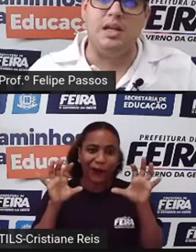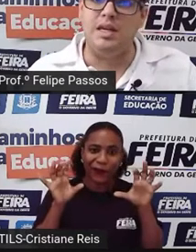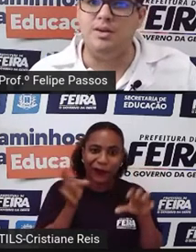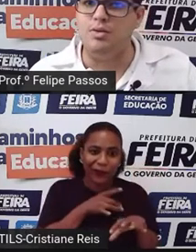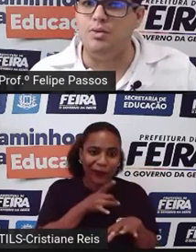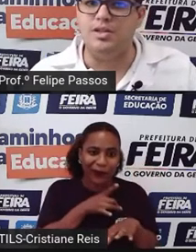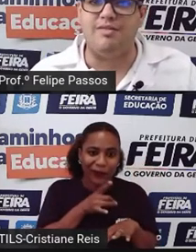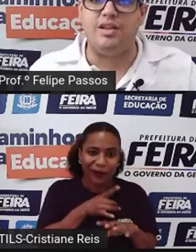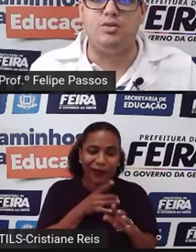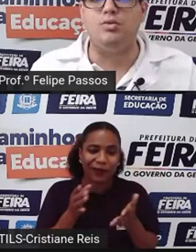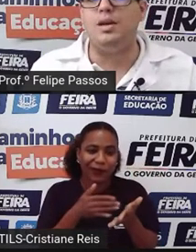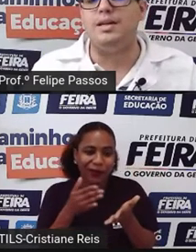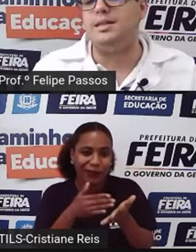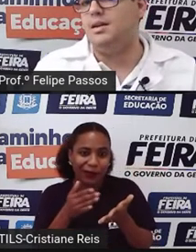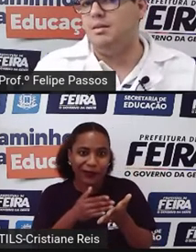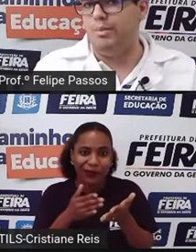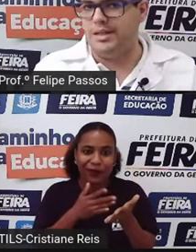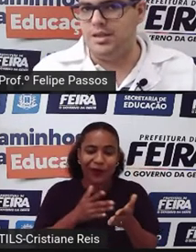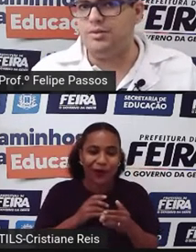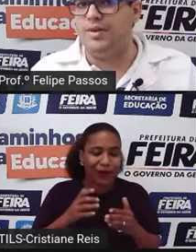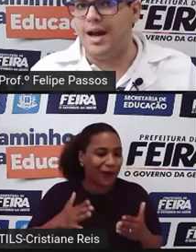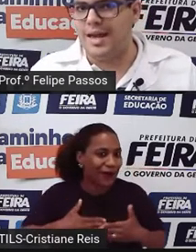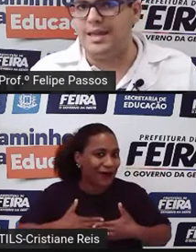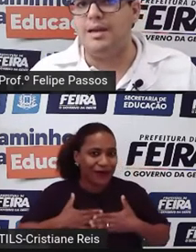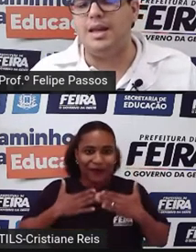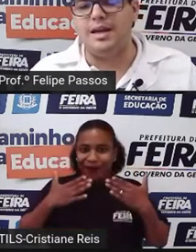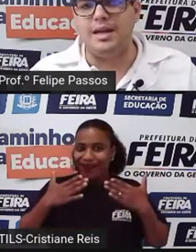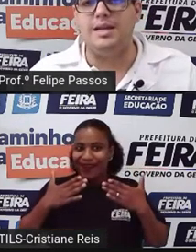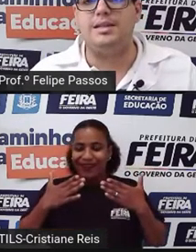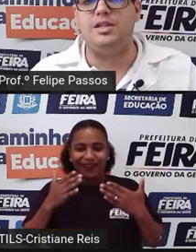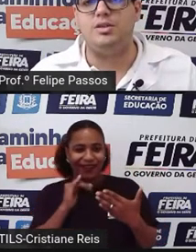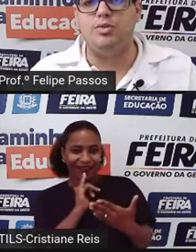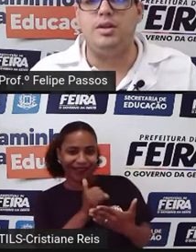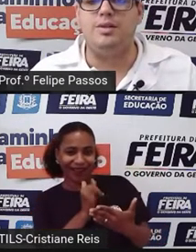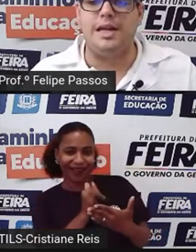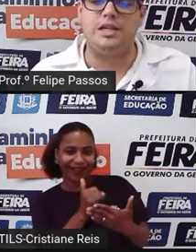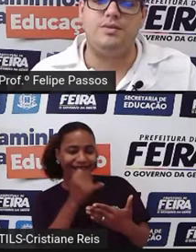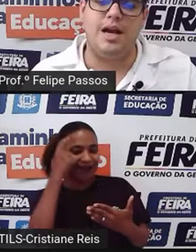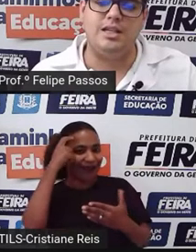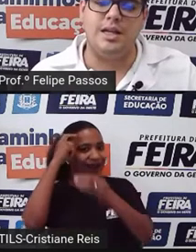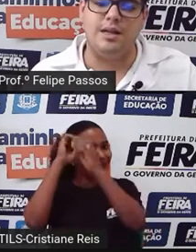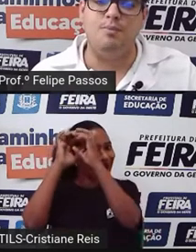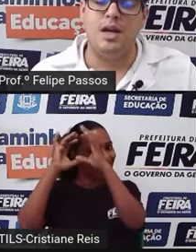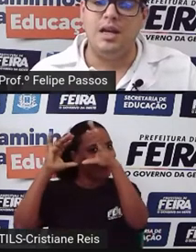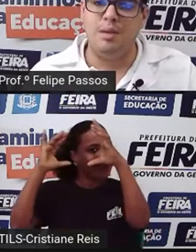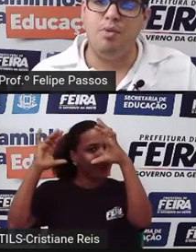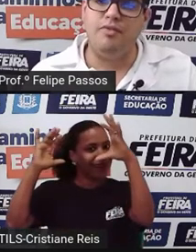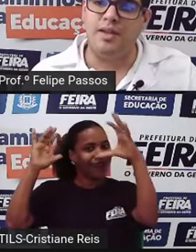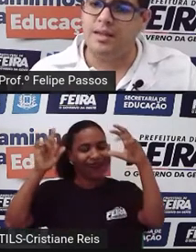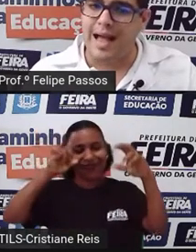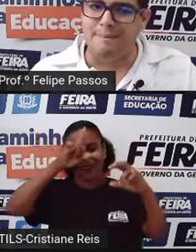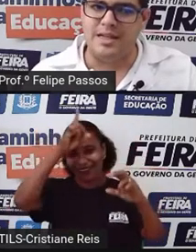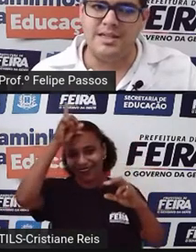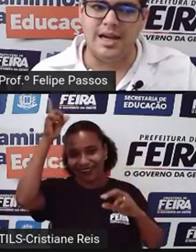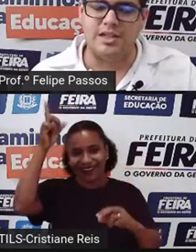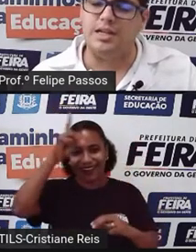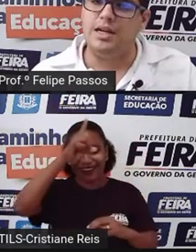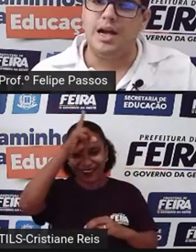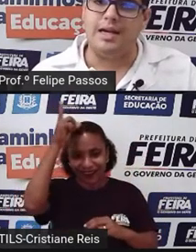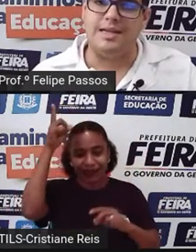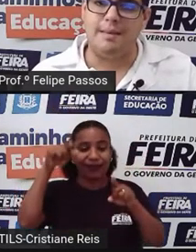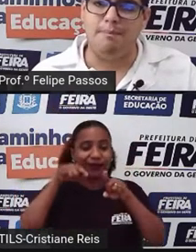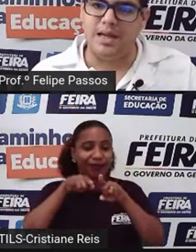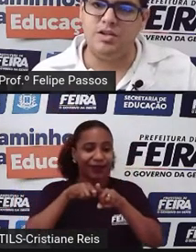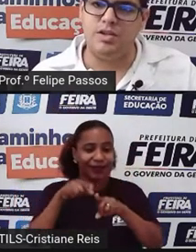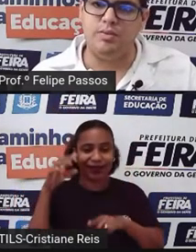perigo, de aventuras, mas isso vai na criança estimulando a criatividade dela. E por fim, aprendizagem.